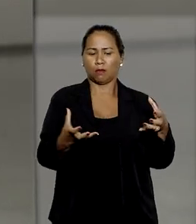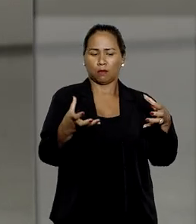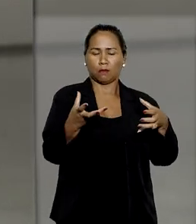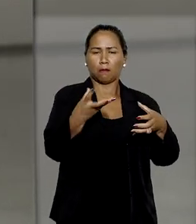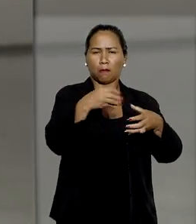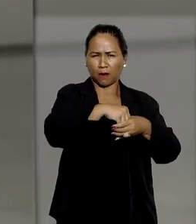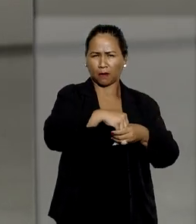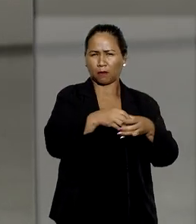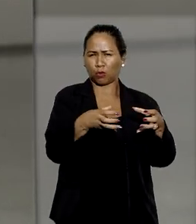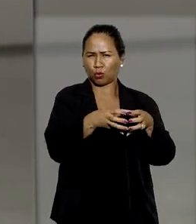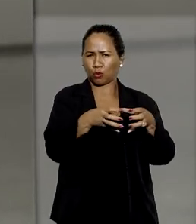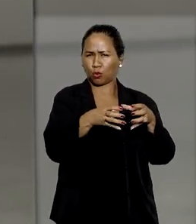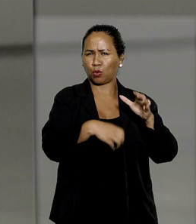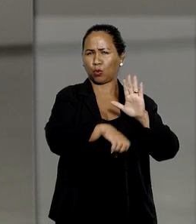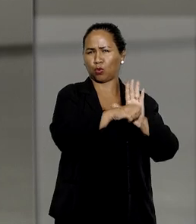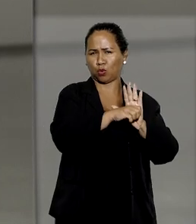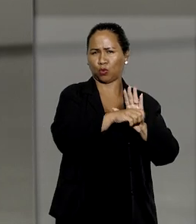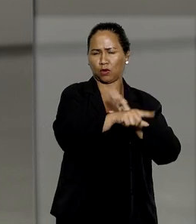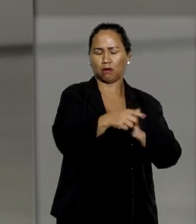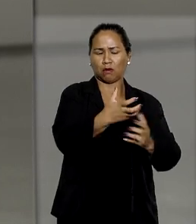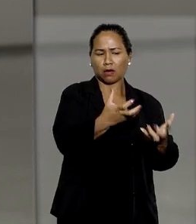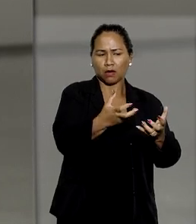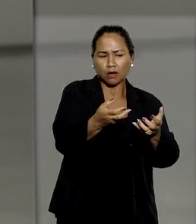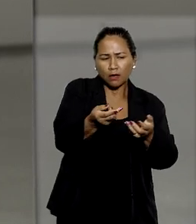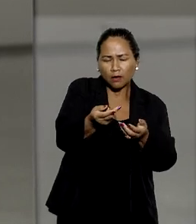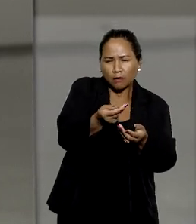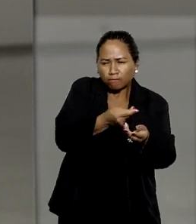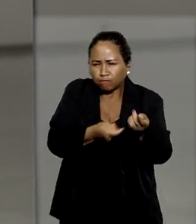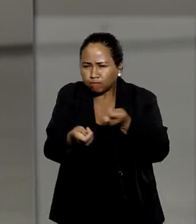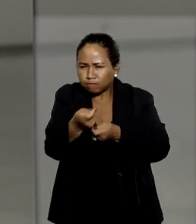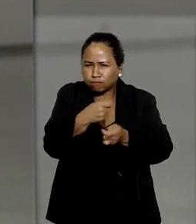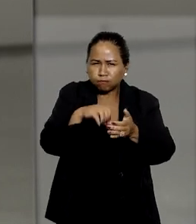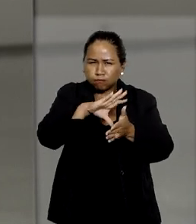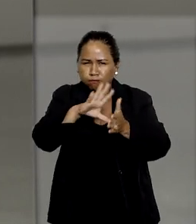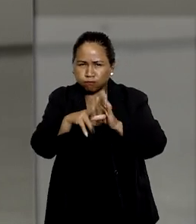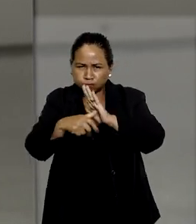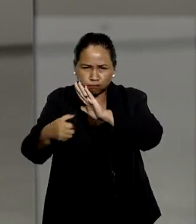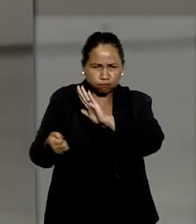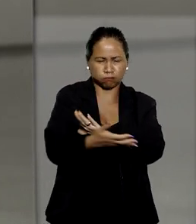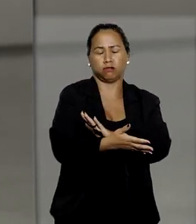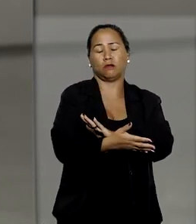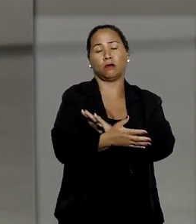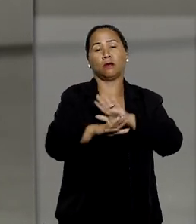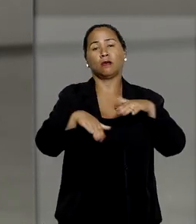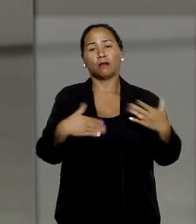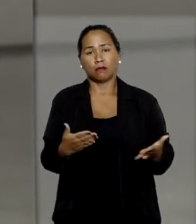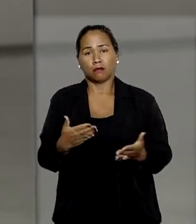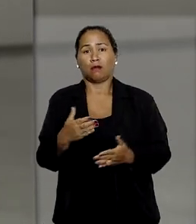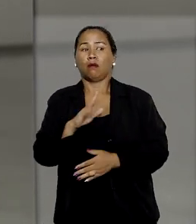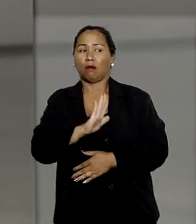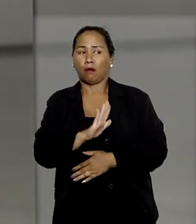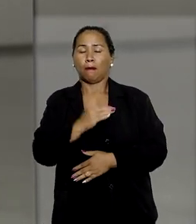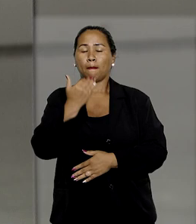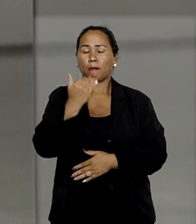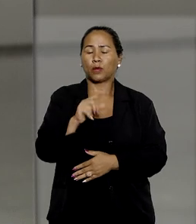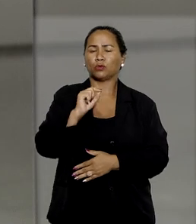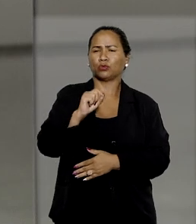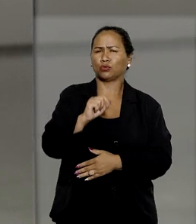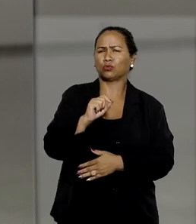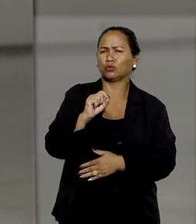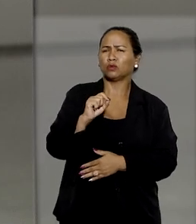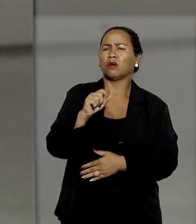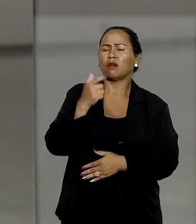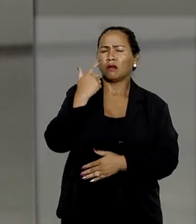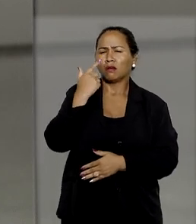criminosa que visava cometer fraudes contra os credores. Após a denúncia, a defesa impetrou habeas corpus alegando que a